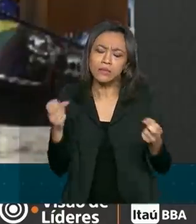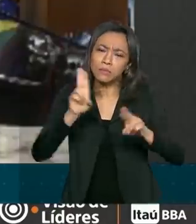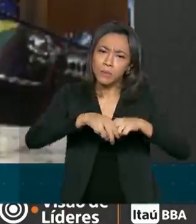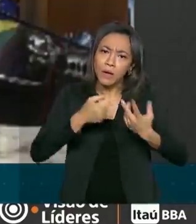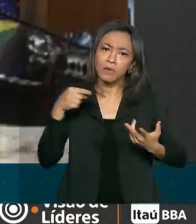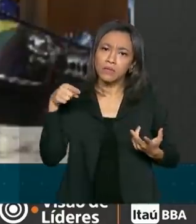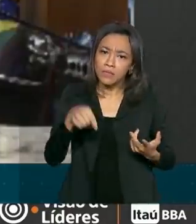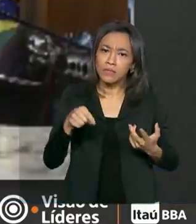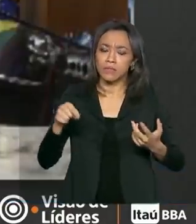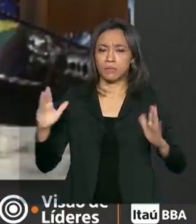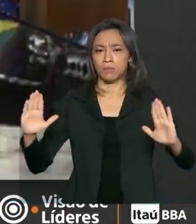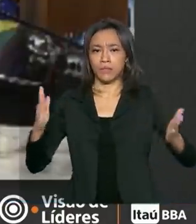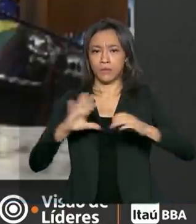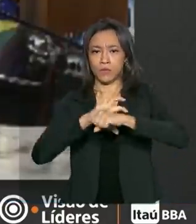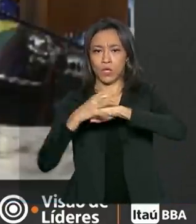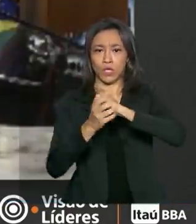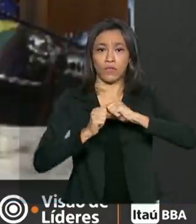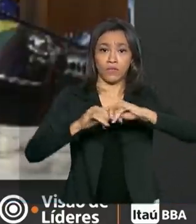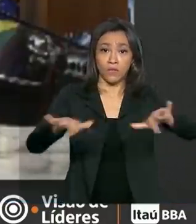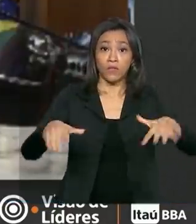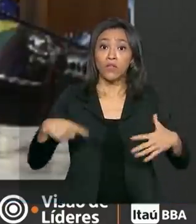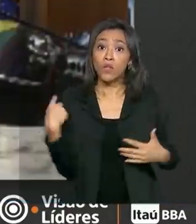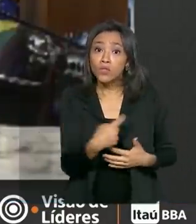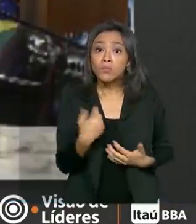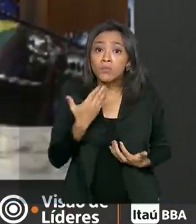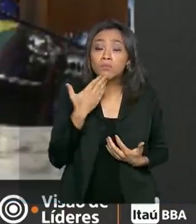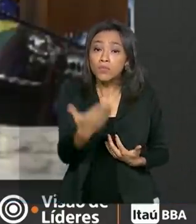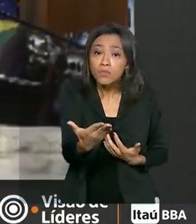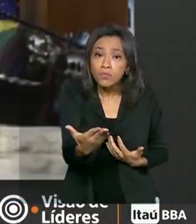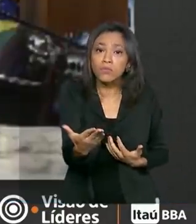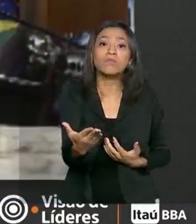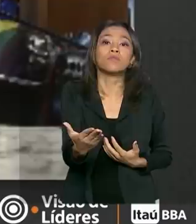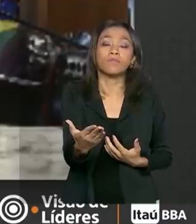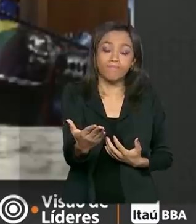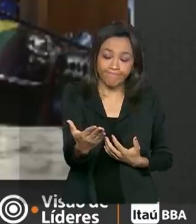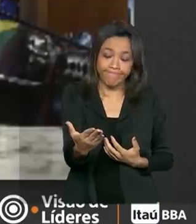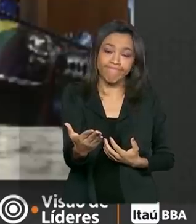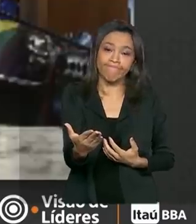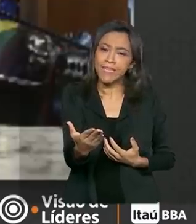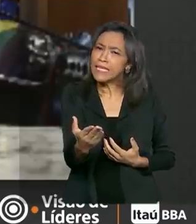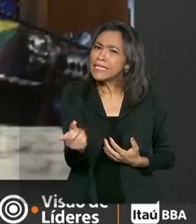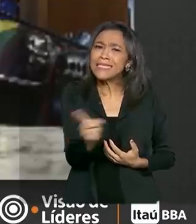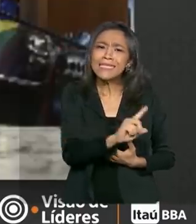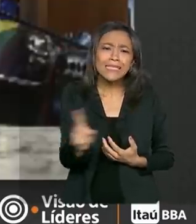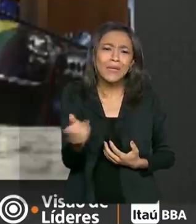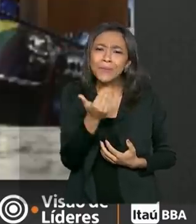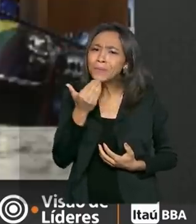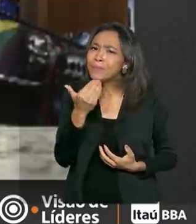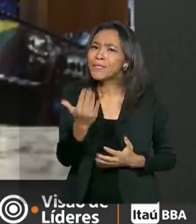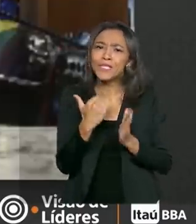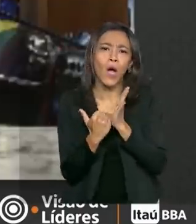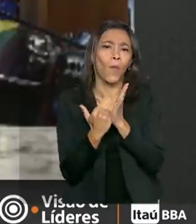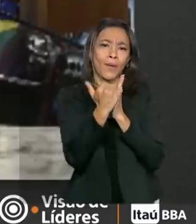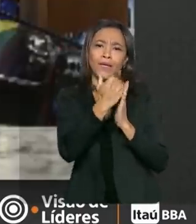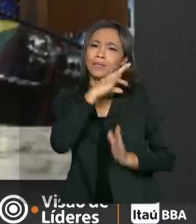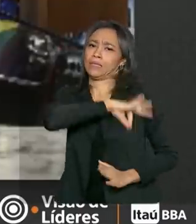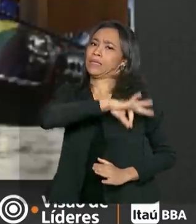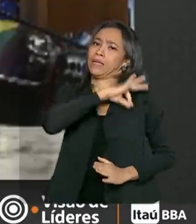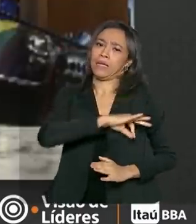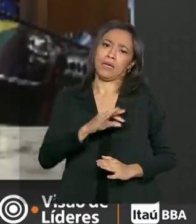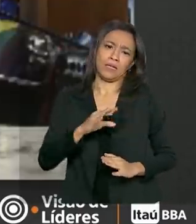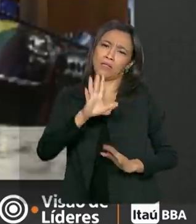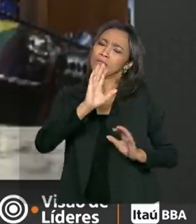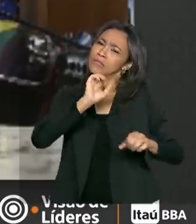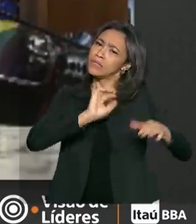turbulência, nós estamos pedindo uma contribuição. Estamos pedindo que não peçam aumentos, que sejam suspensos